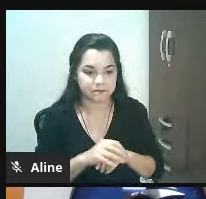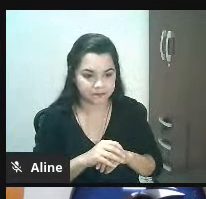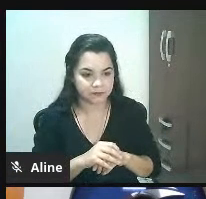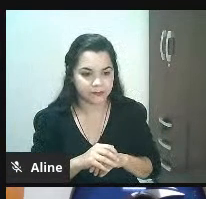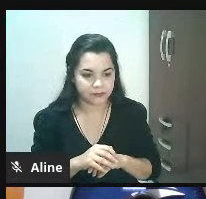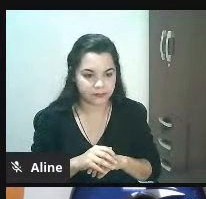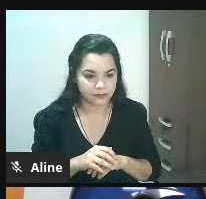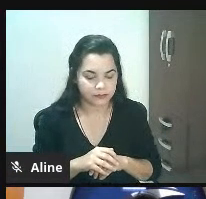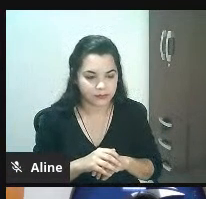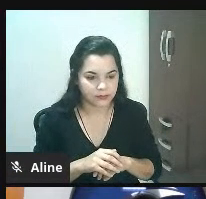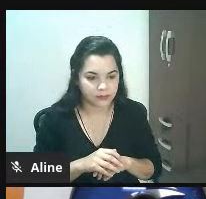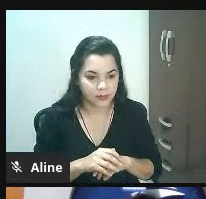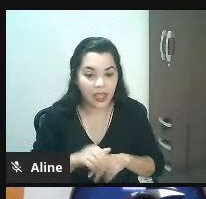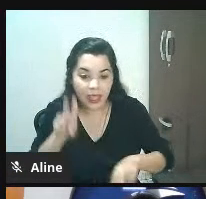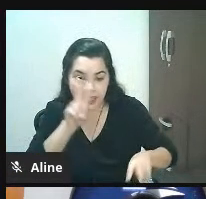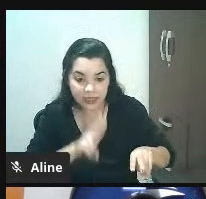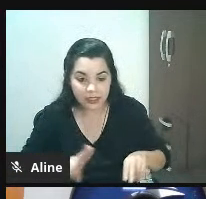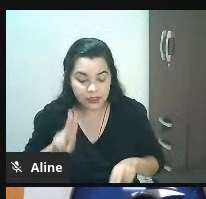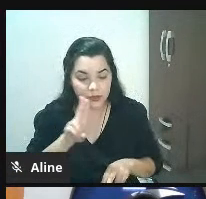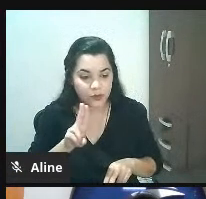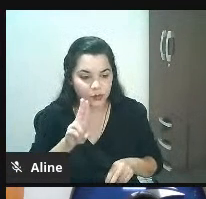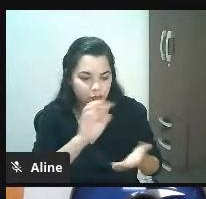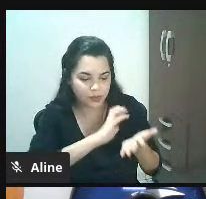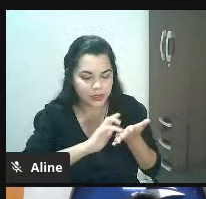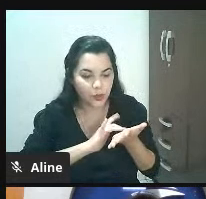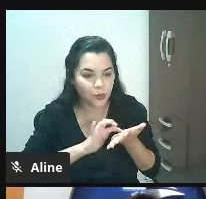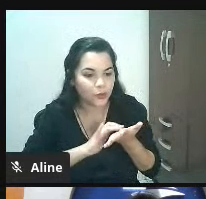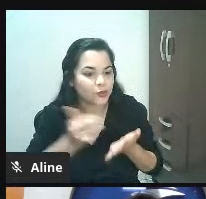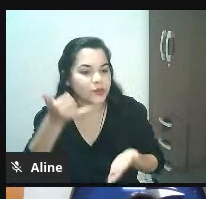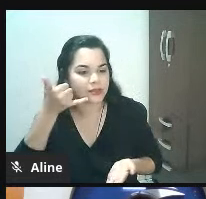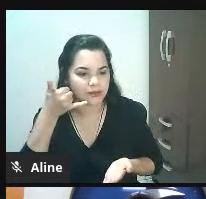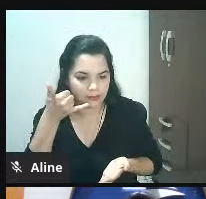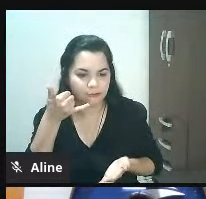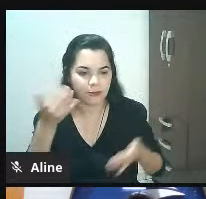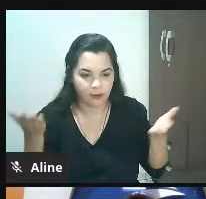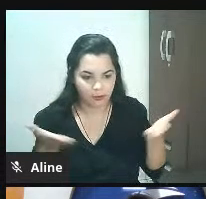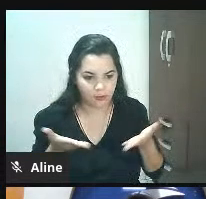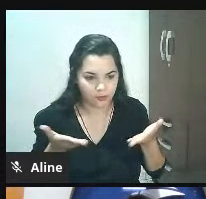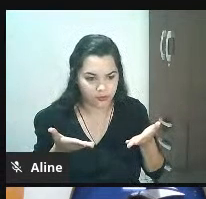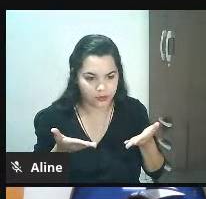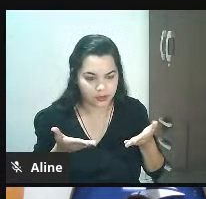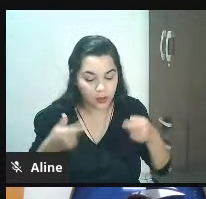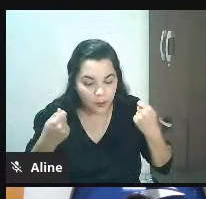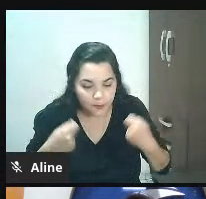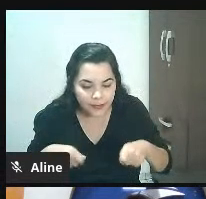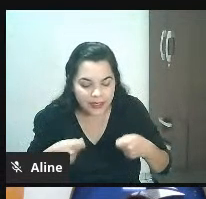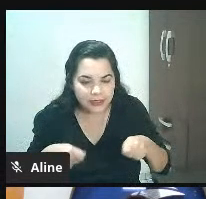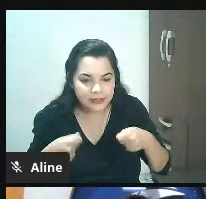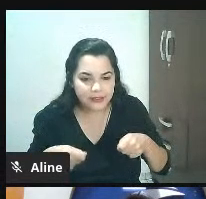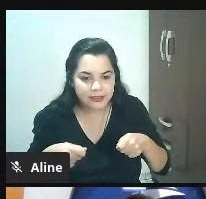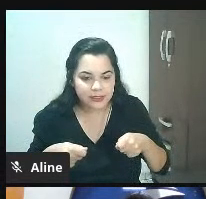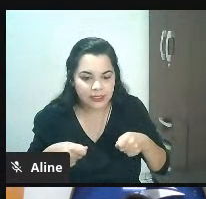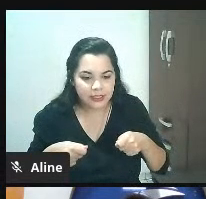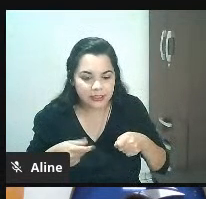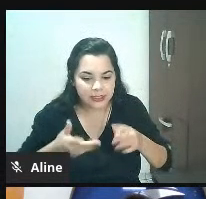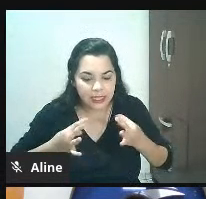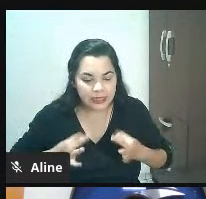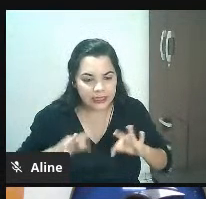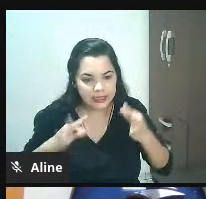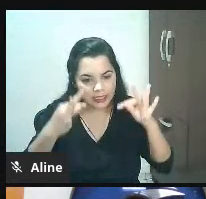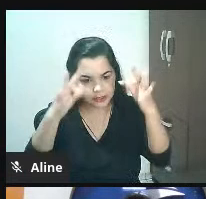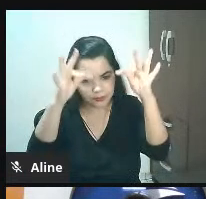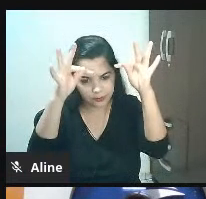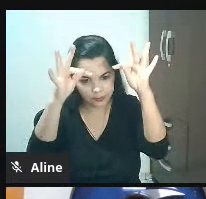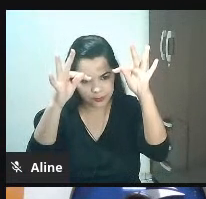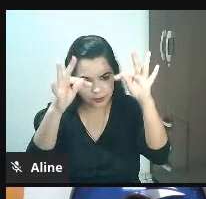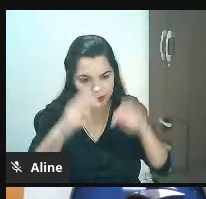chamado João Kepler, e o Kepler fala assim, se a sua empresa não está aqui dentro, para muita gente você não existe. Então, a gente vai precisar